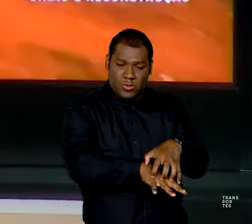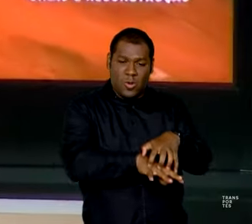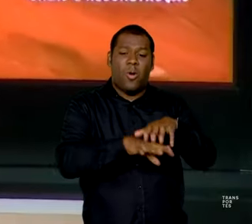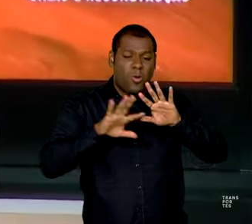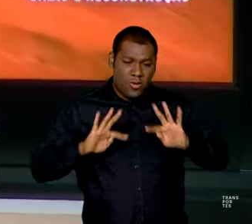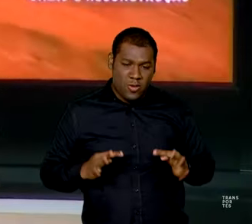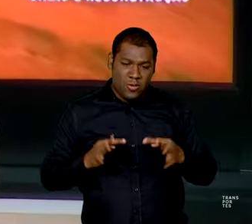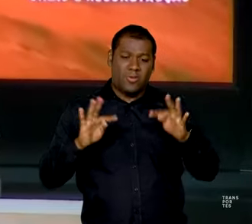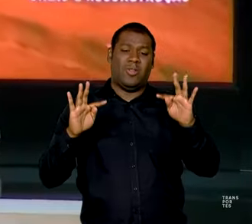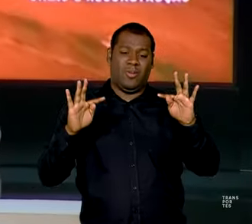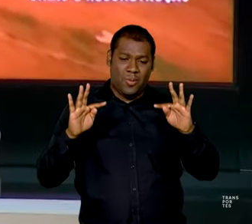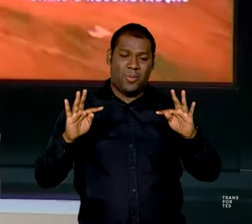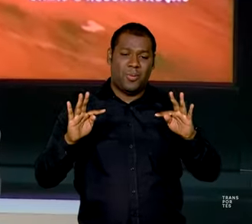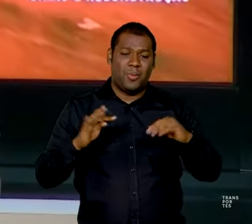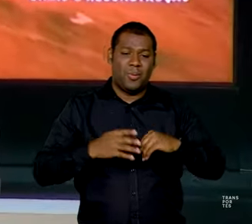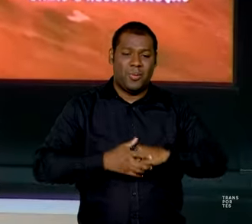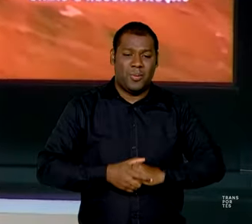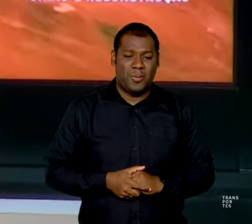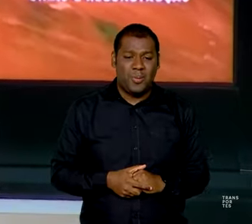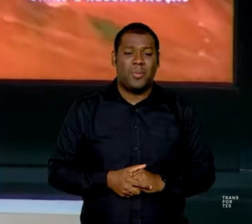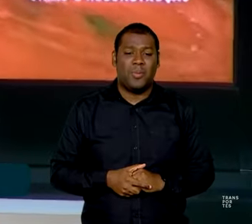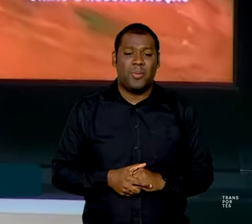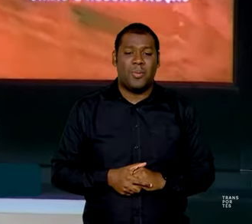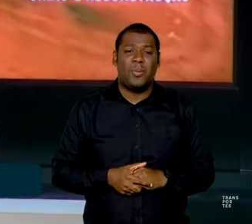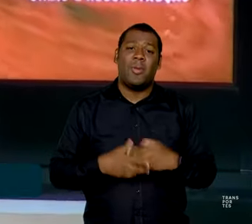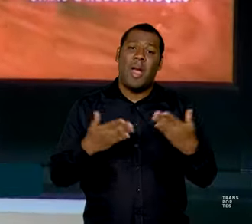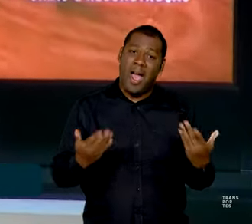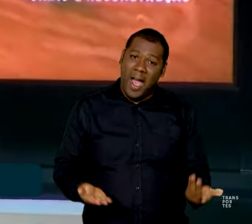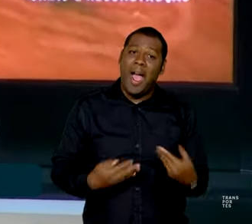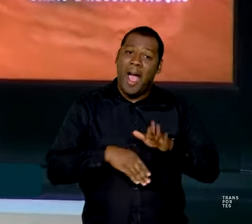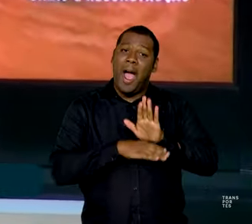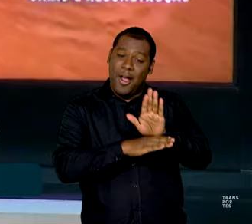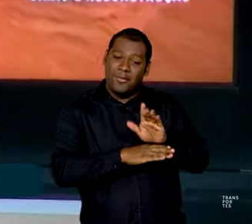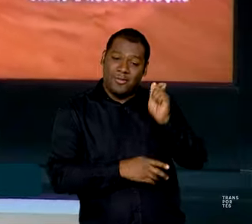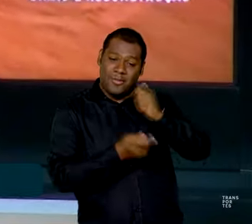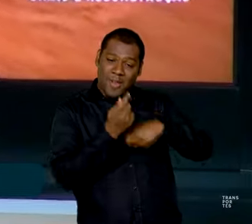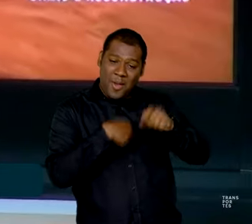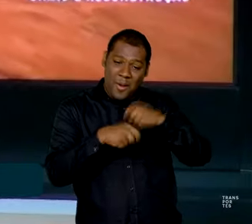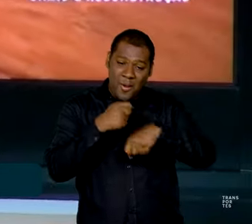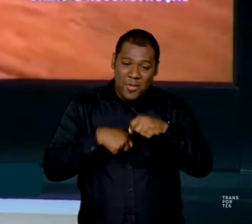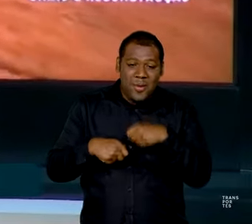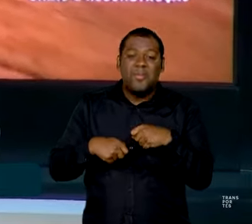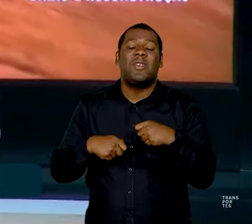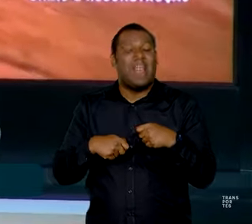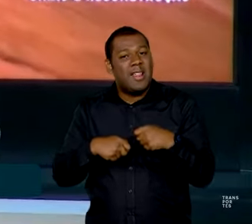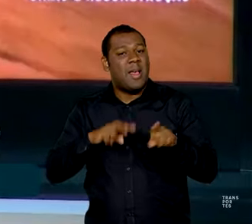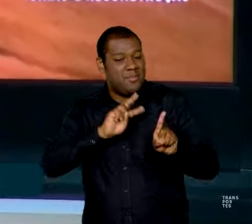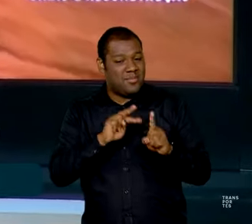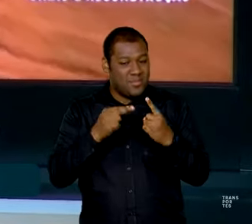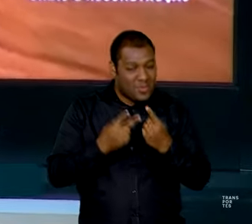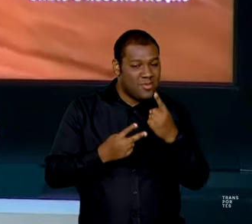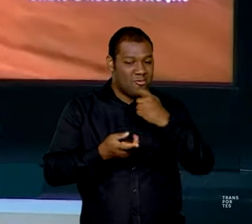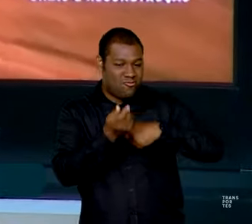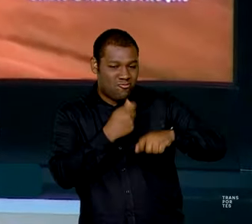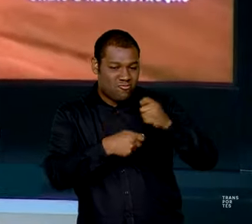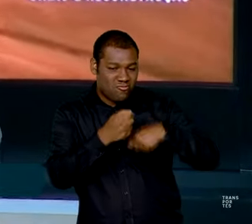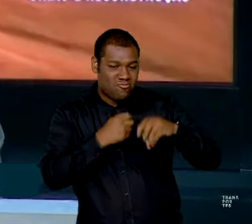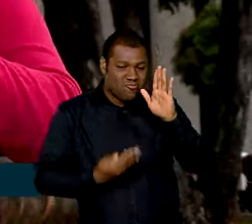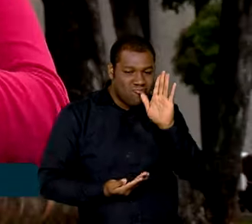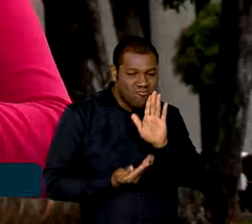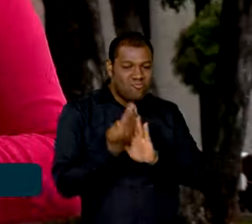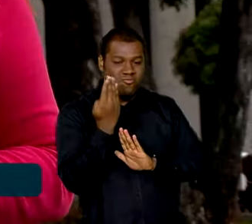fluidez, isso se reverte em renda, em capacidade de ganhar mercados cada vez mais exigentes e mais